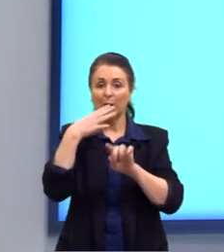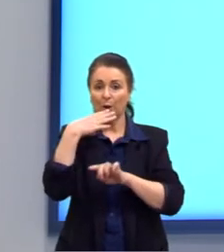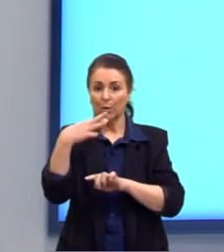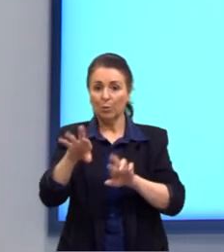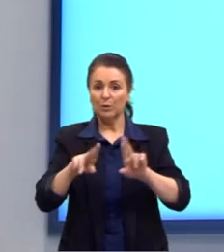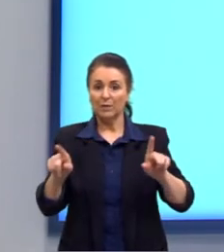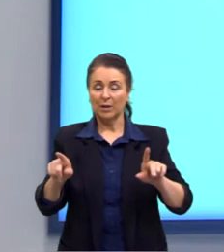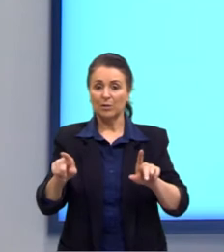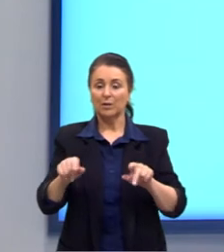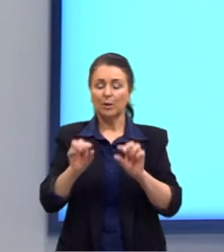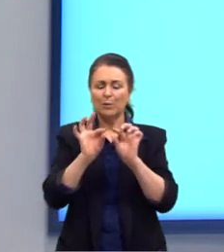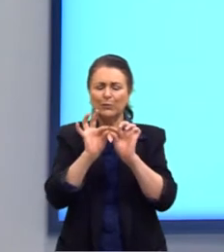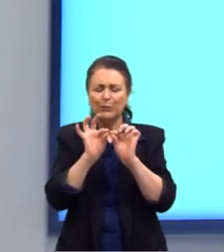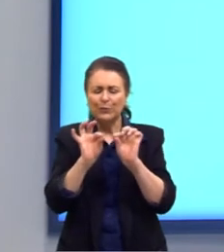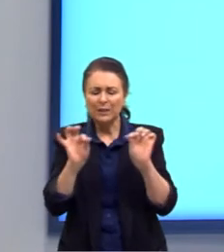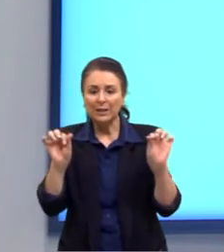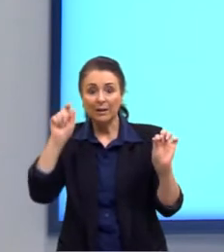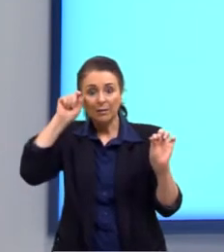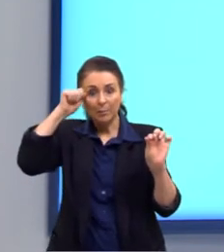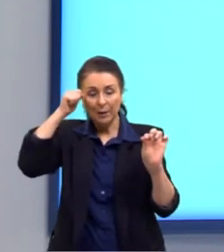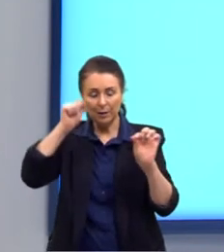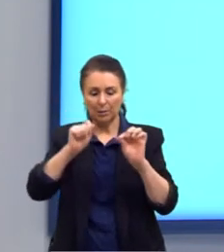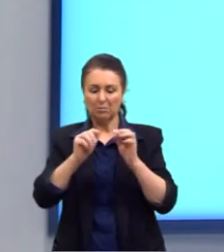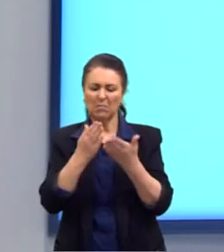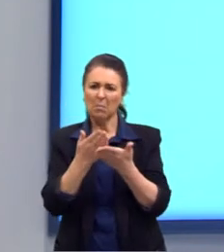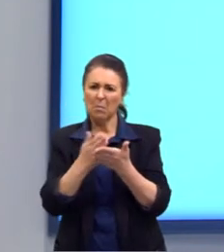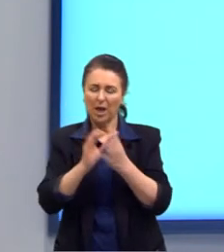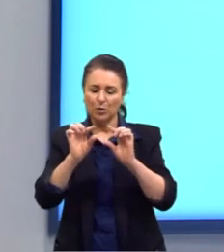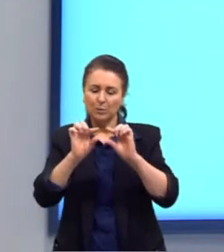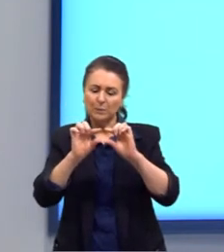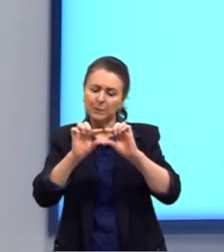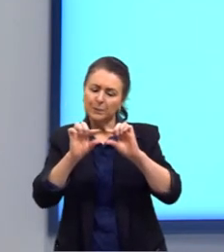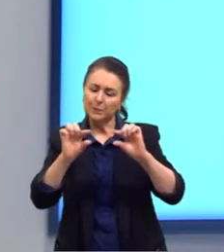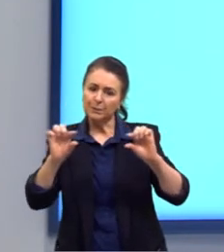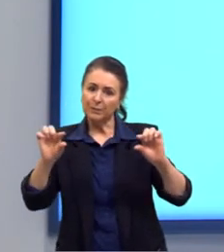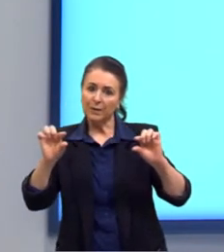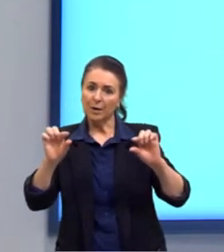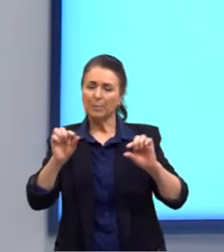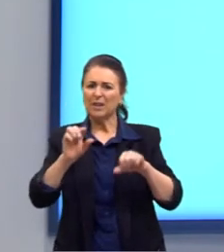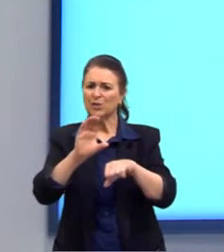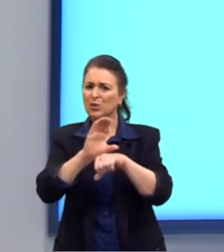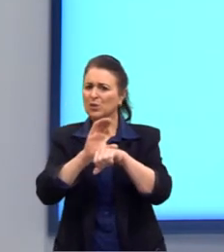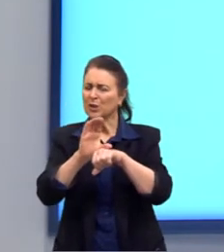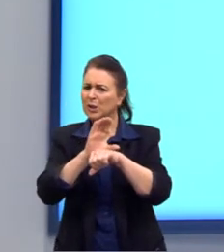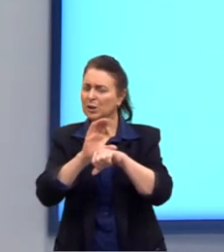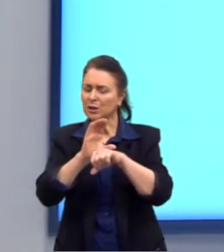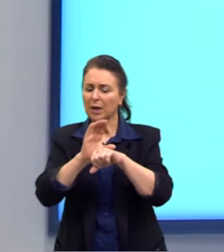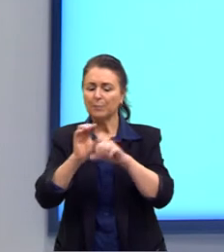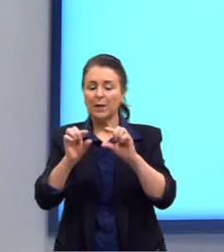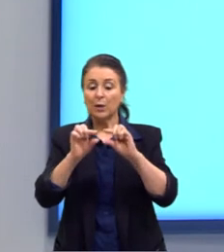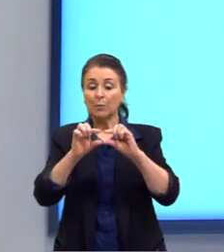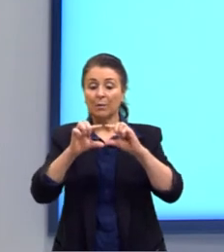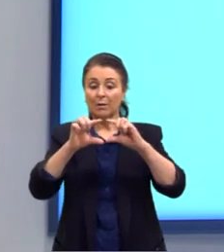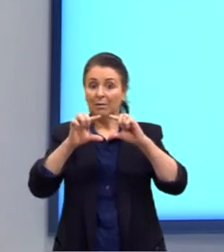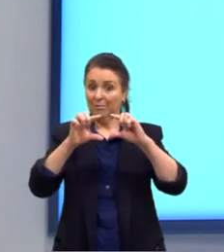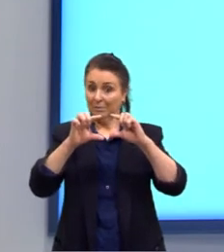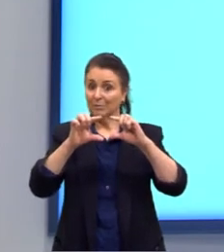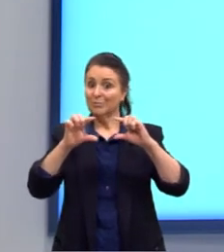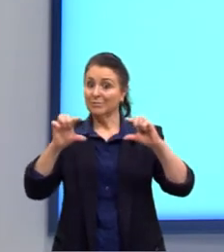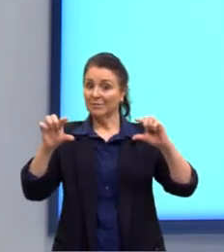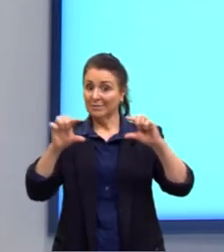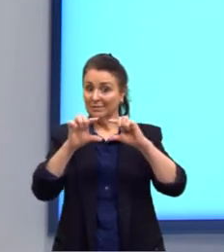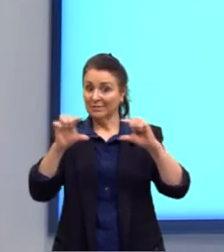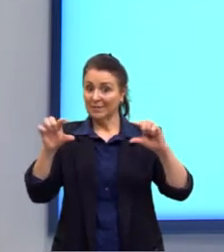na cor preta. Uma haste, ali, média, né? Ela está em cinza mais escuro e uma haste mais grossa